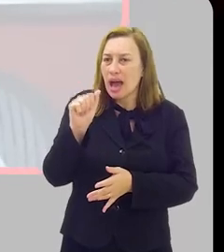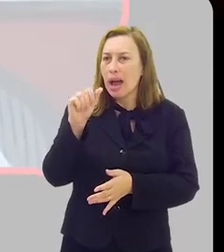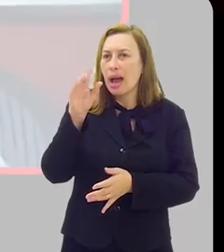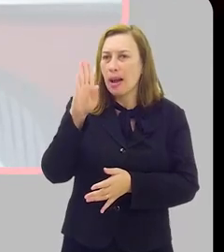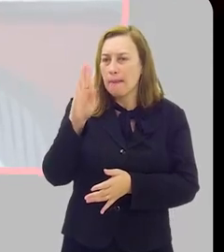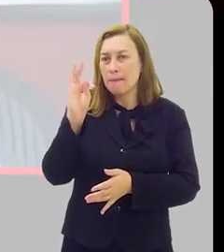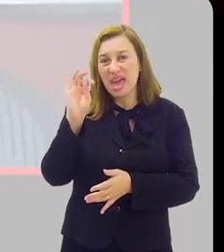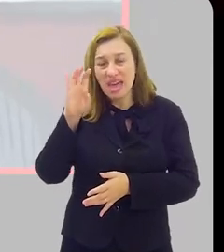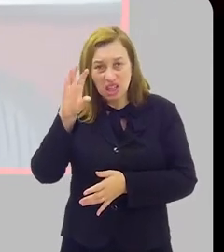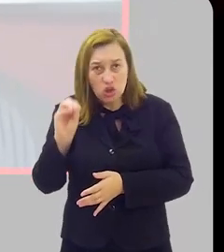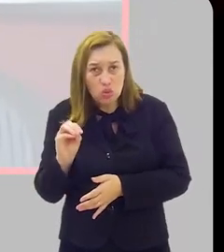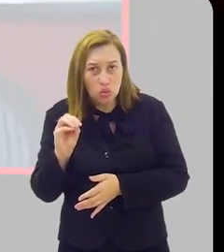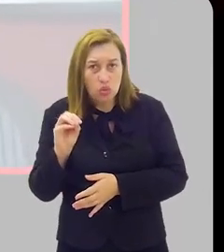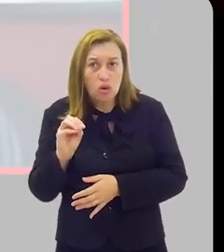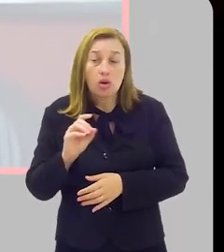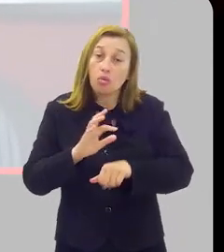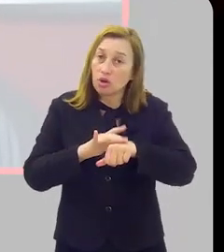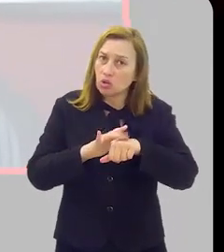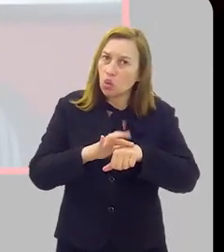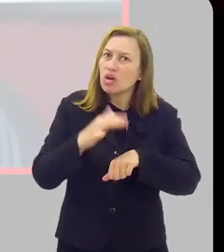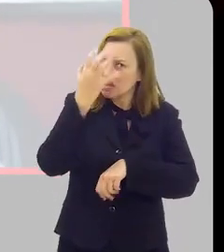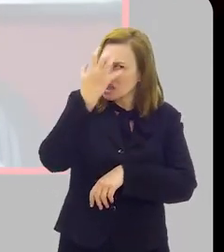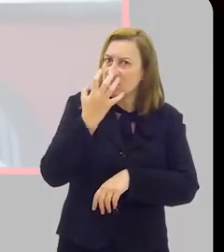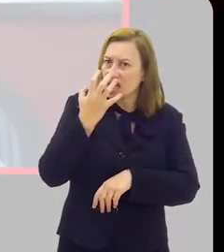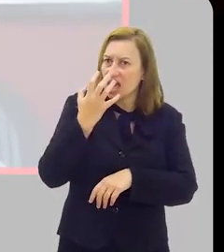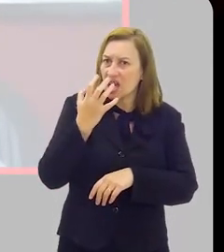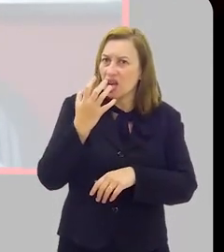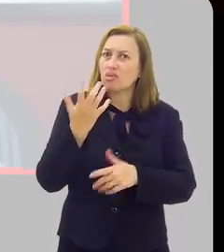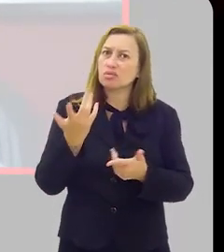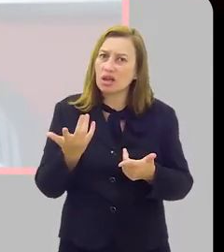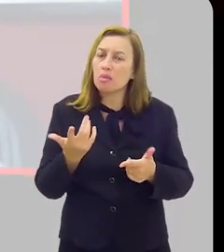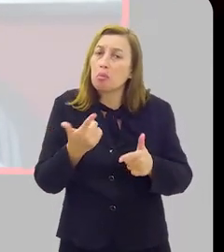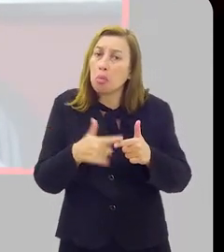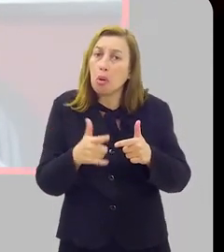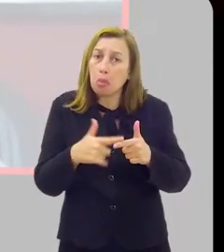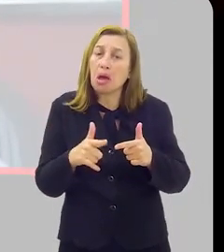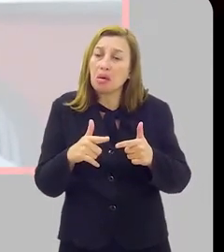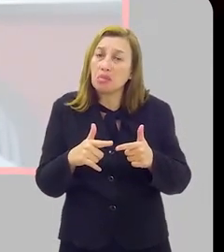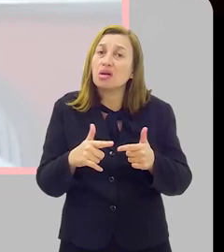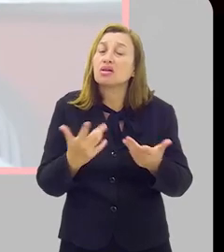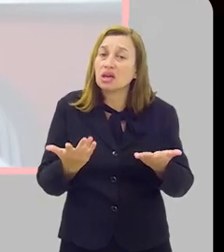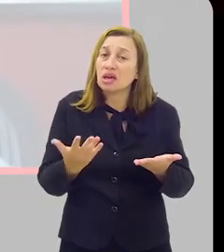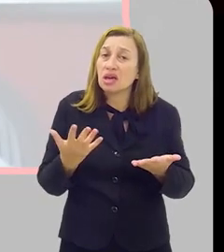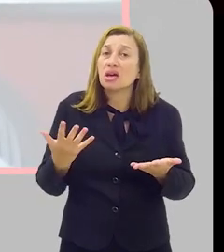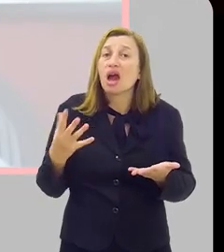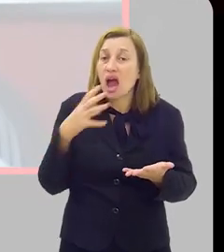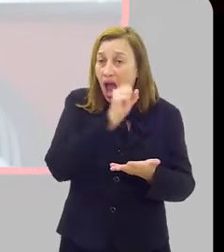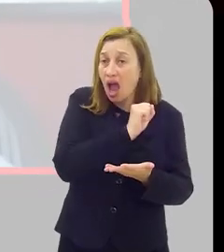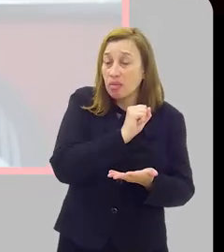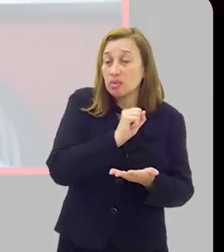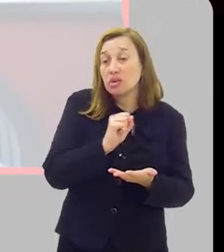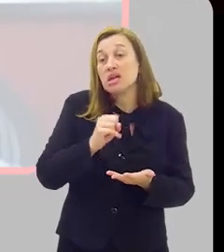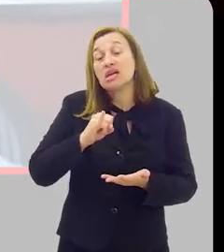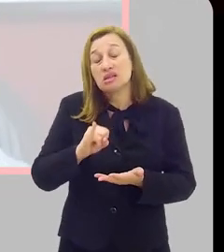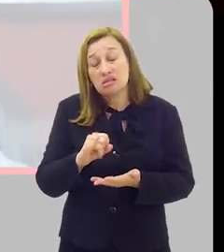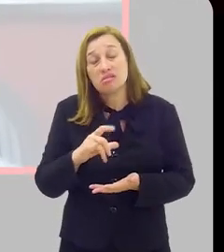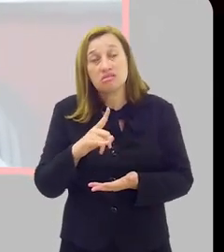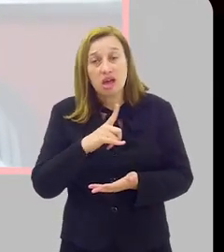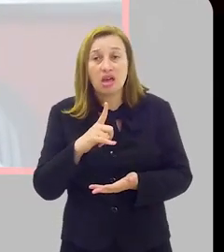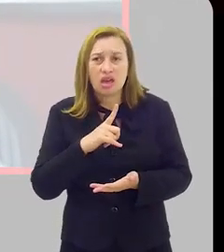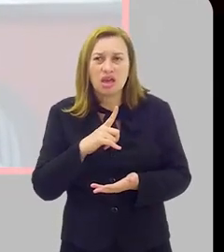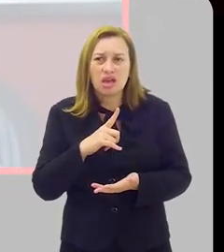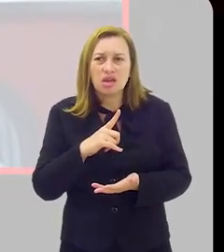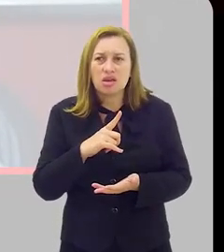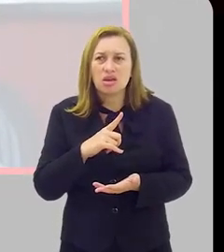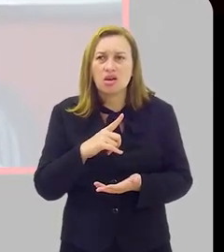doença grave, virtualmente, complica, tudo complica com mais facilidade. Se a pessoa tem alguma